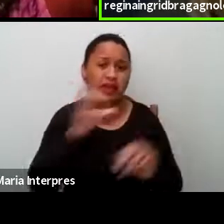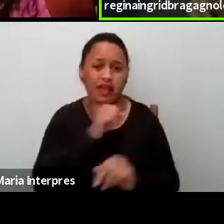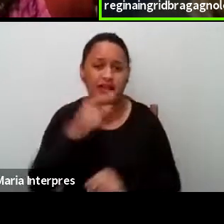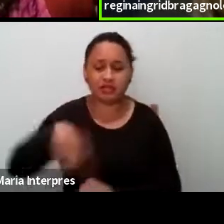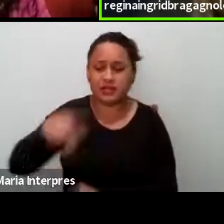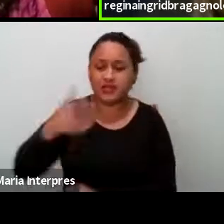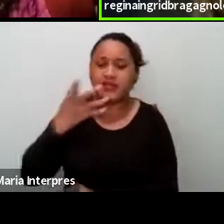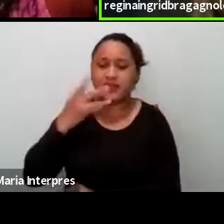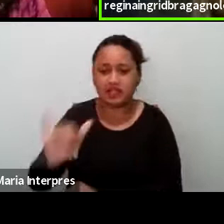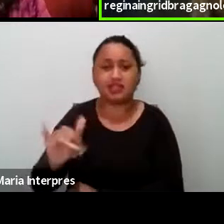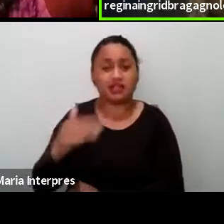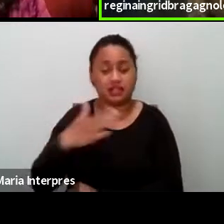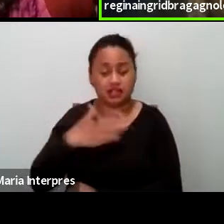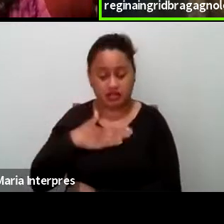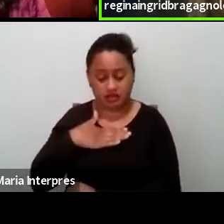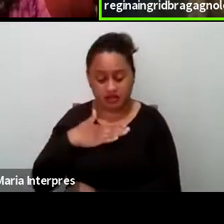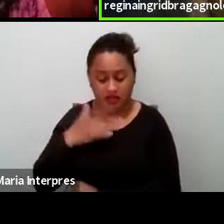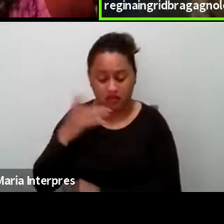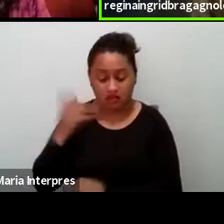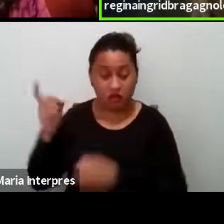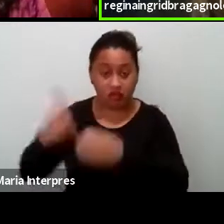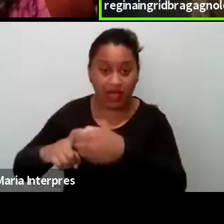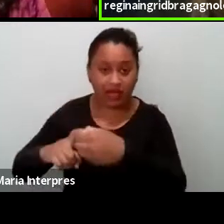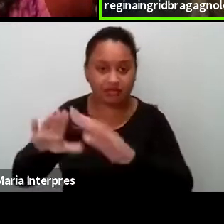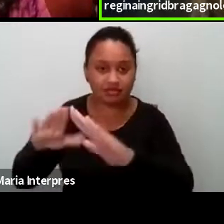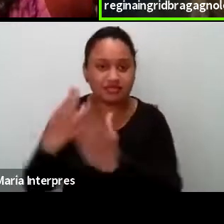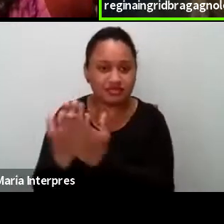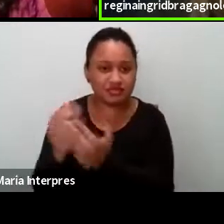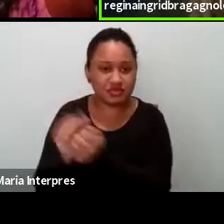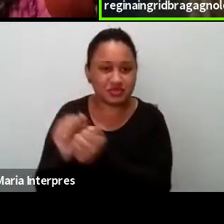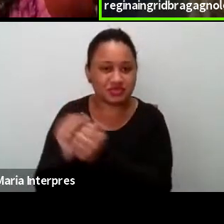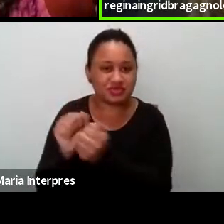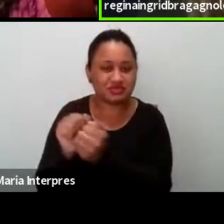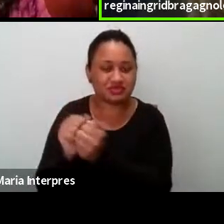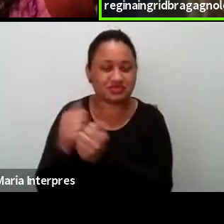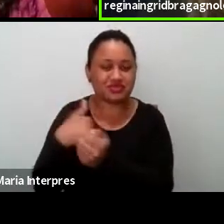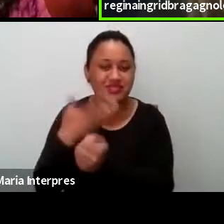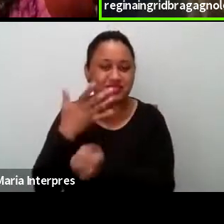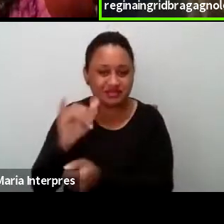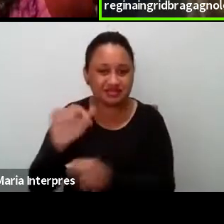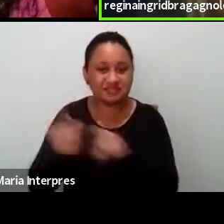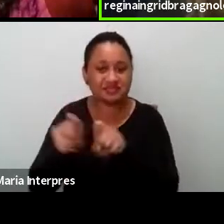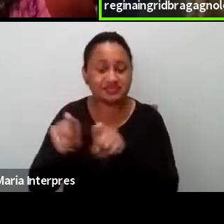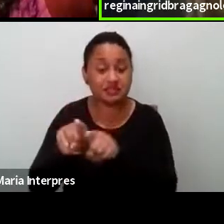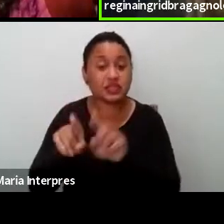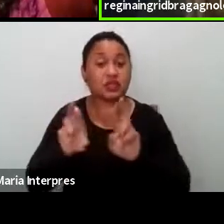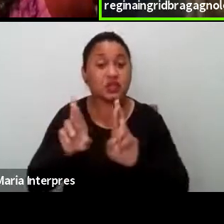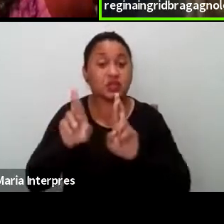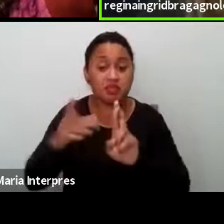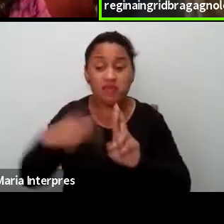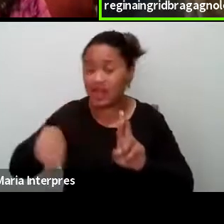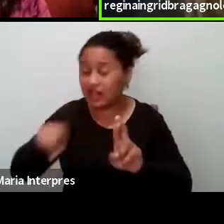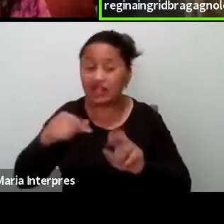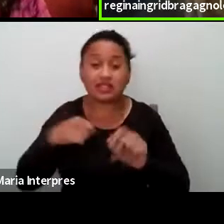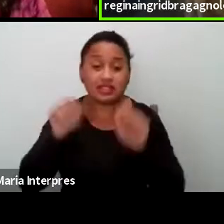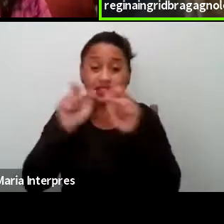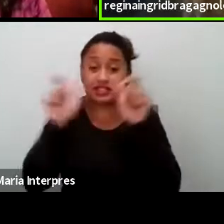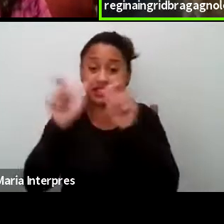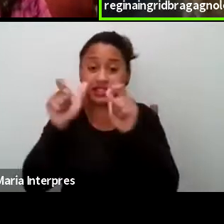também, e eu como professora, né, ele, espero que seja muito pautado na escuta das crianças, que esse